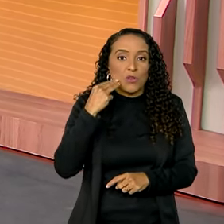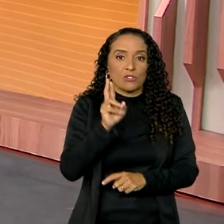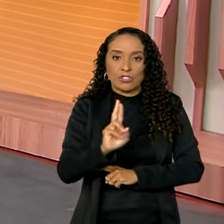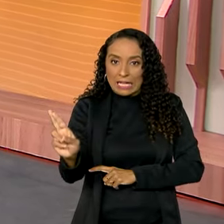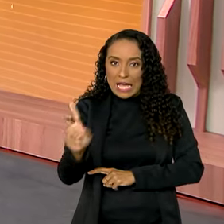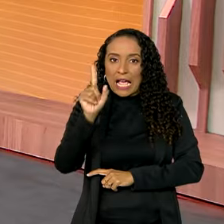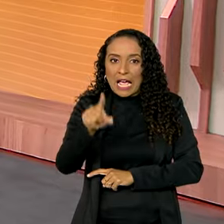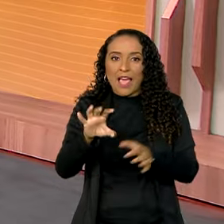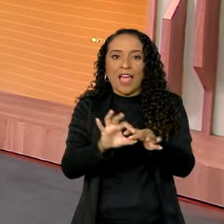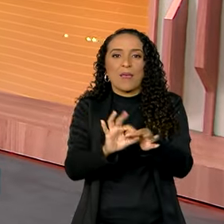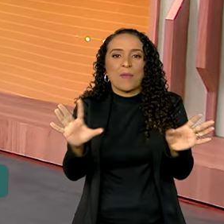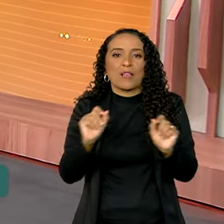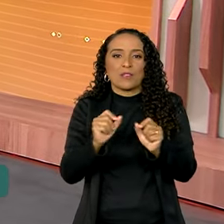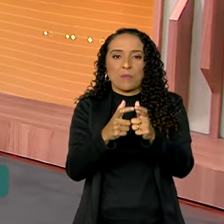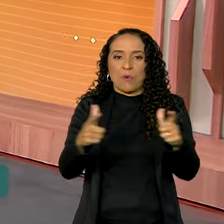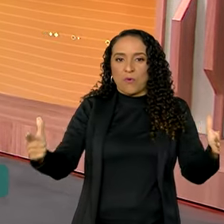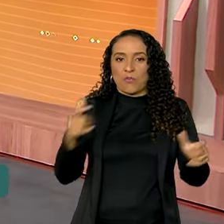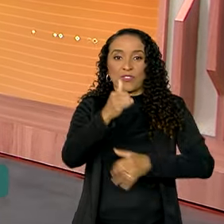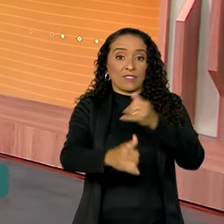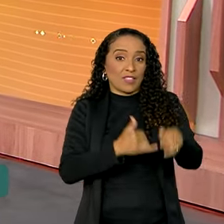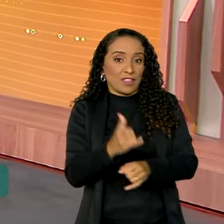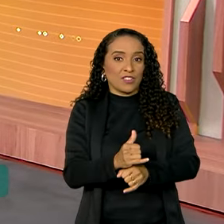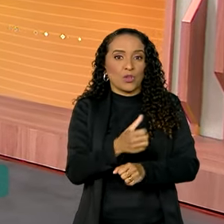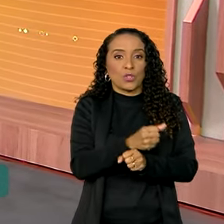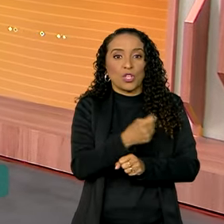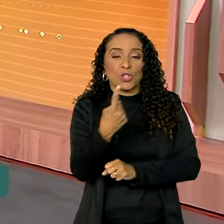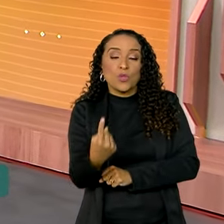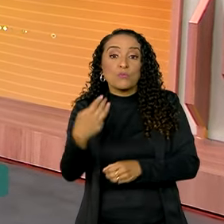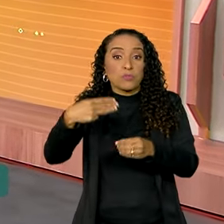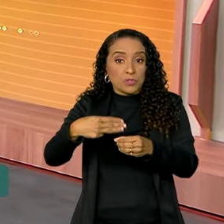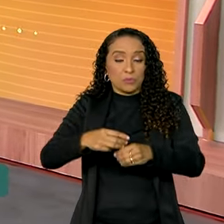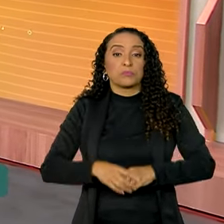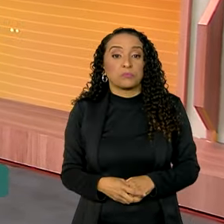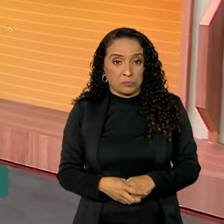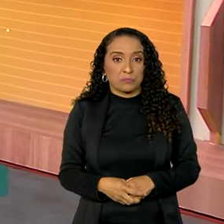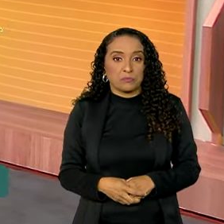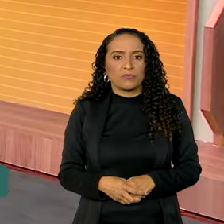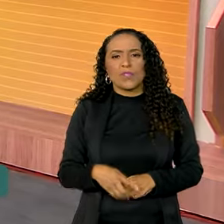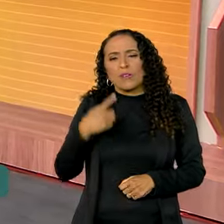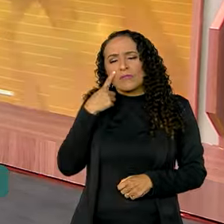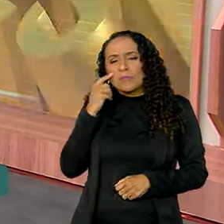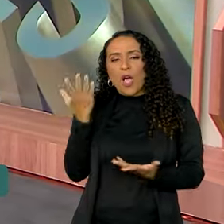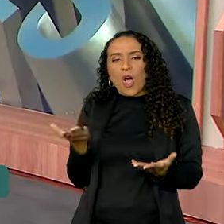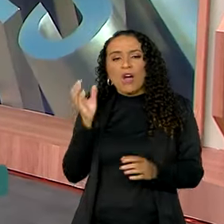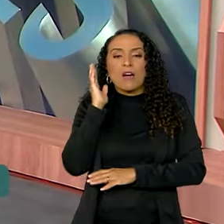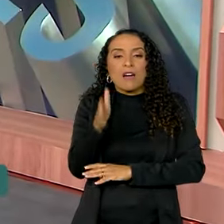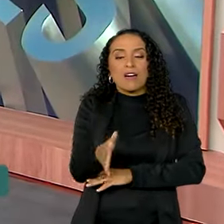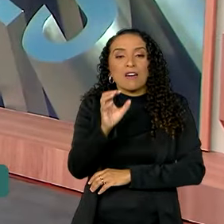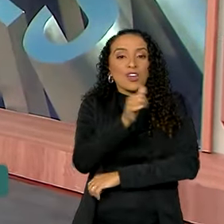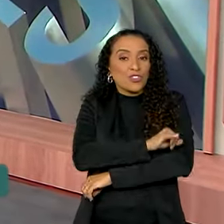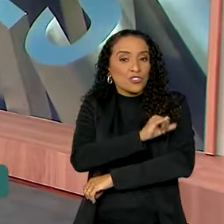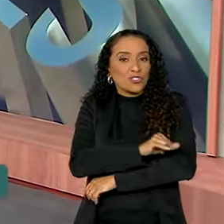de reais serão liberados para a expansão da internet em 81 municípios. Vamos ao Rio de Janeiro, porque o